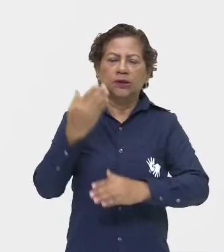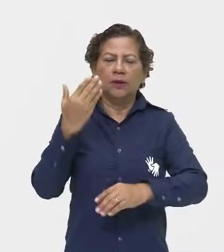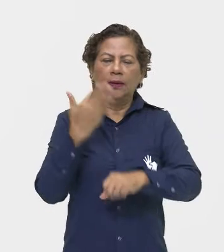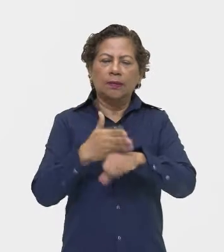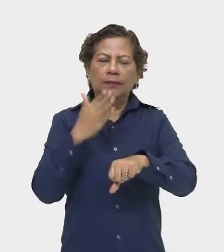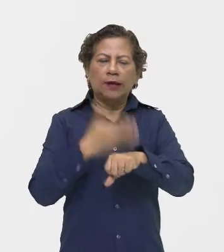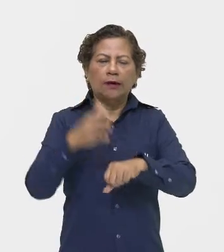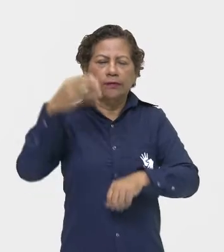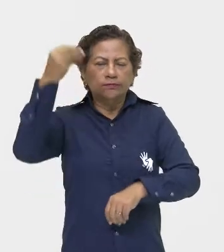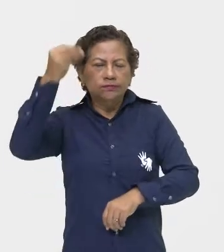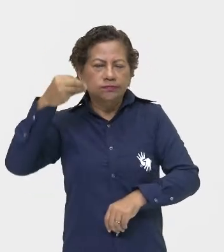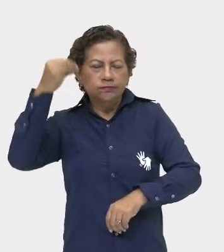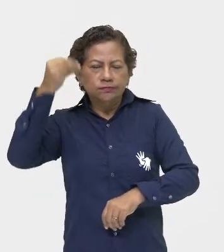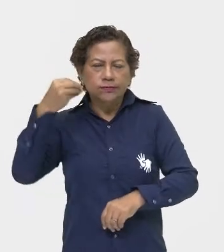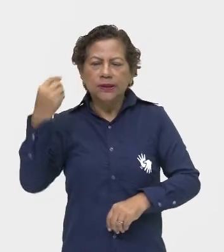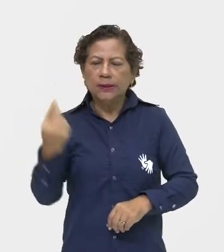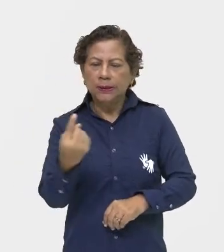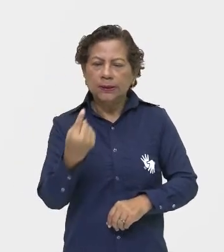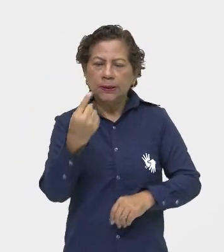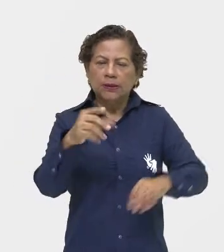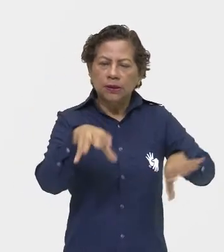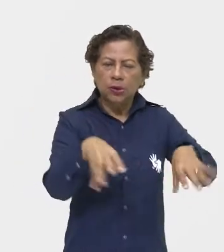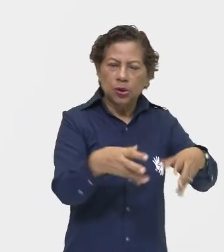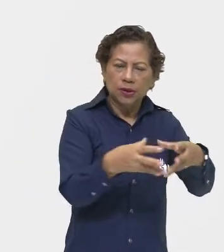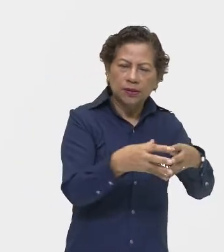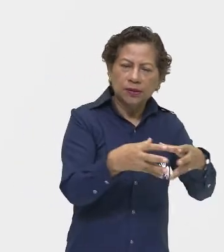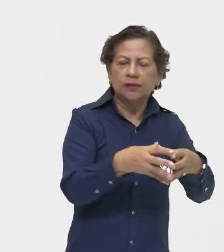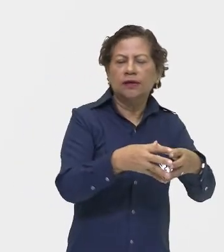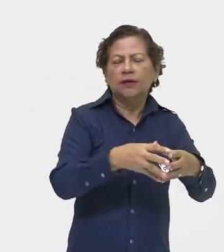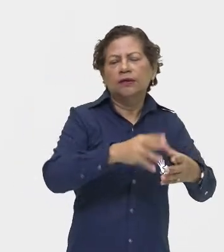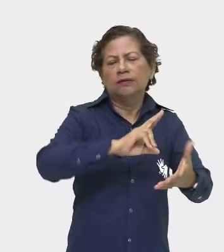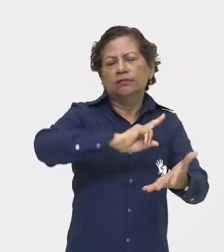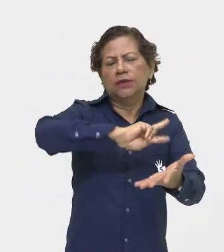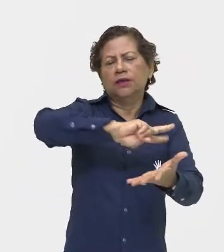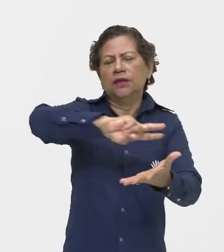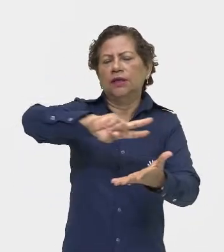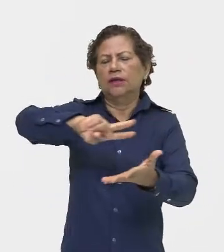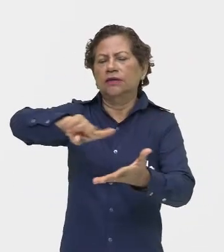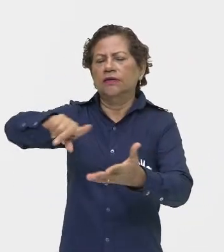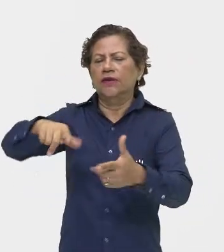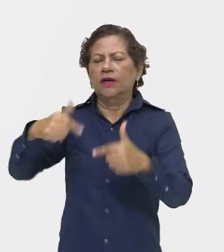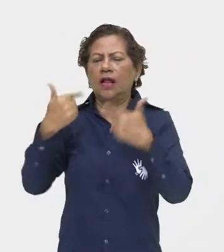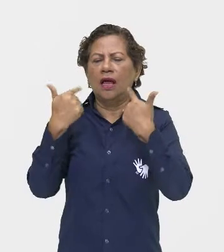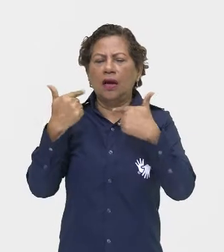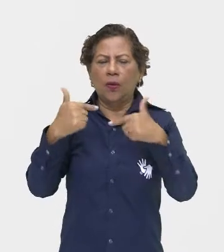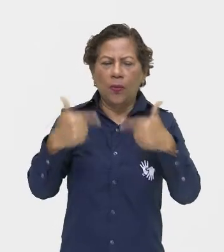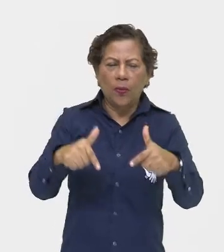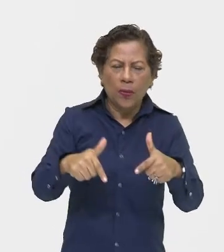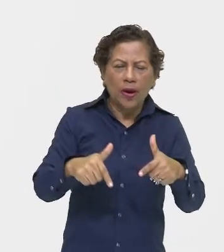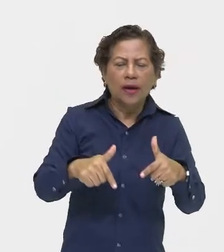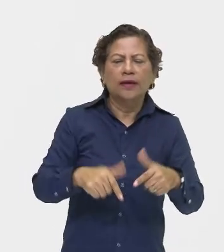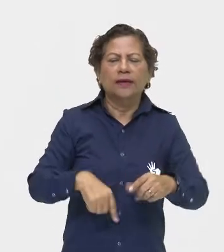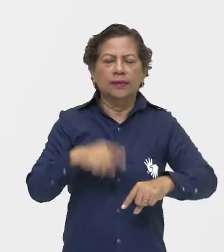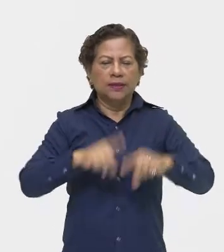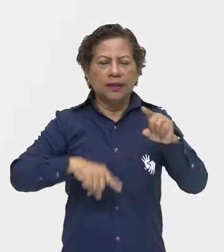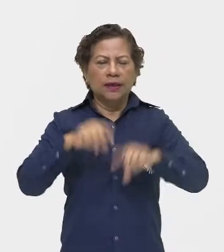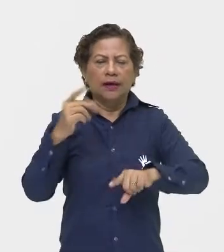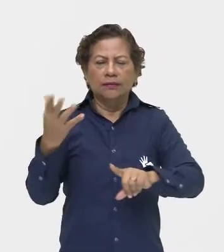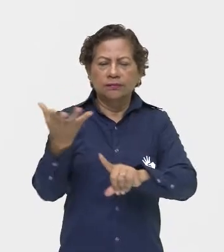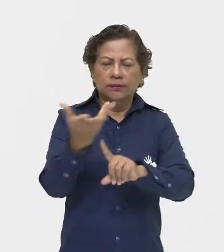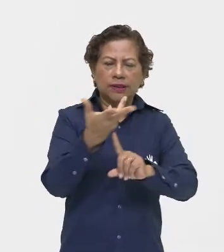experimentação individuais e coletivas das diferentes linguagens e materialidades artísticas, de maneira